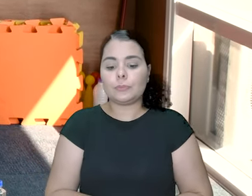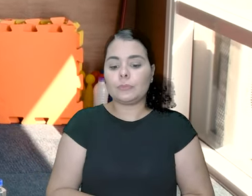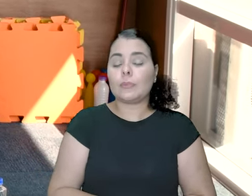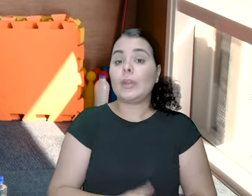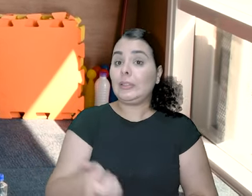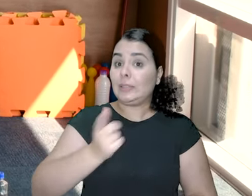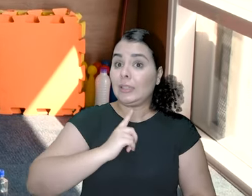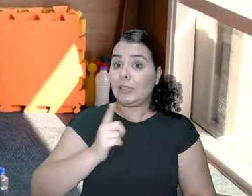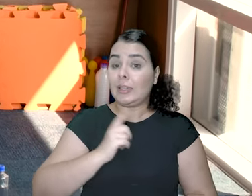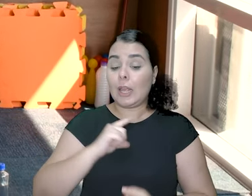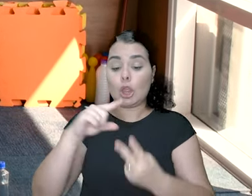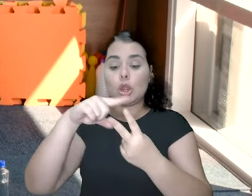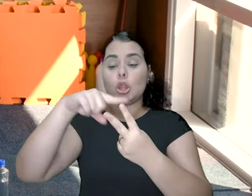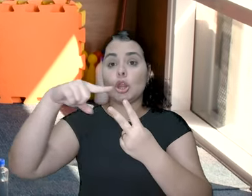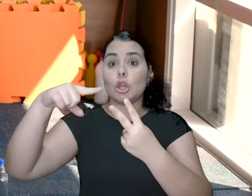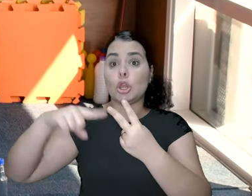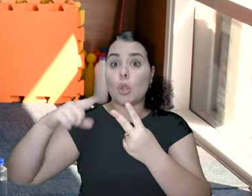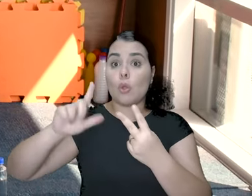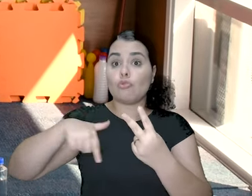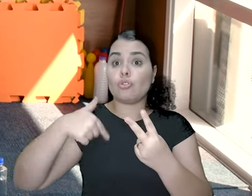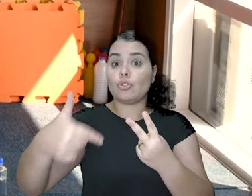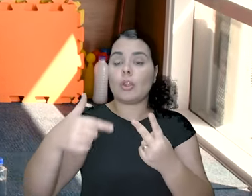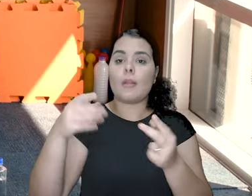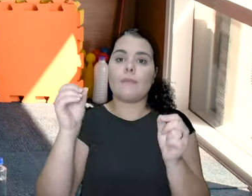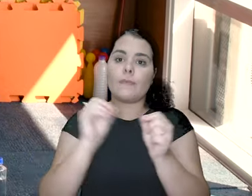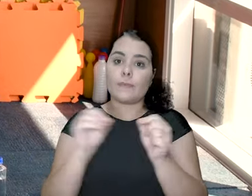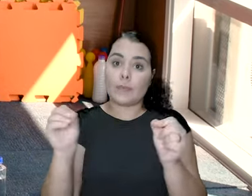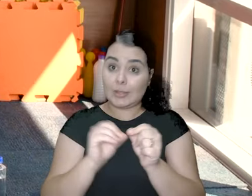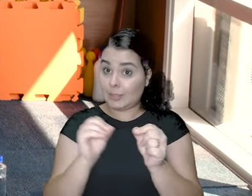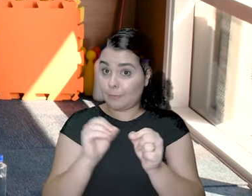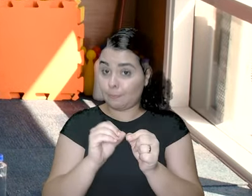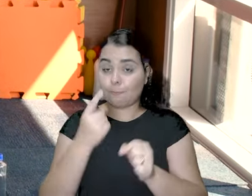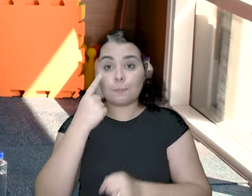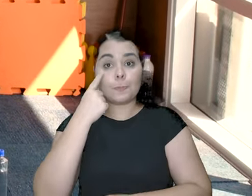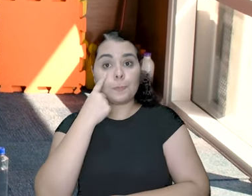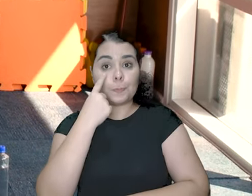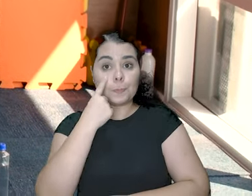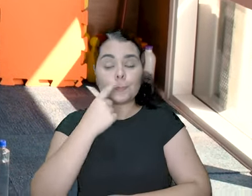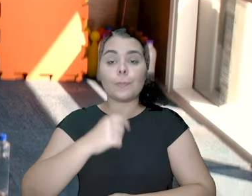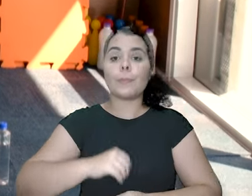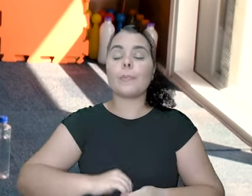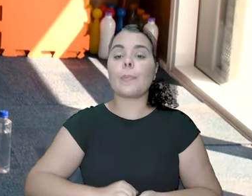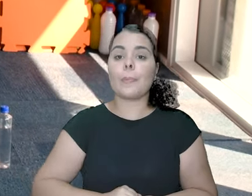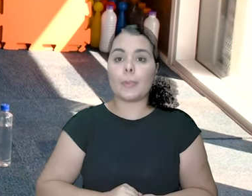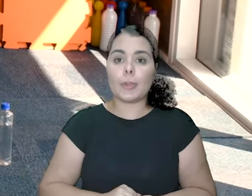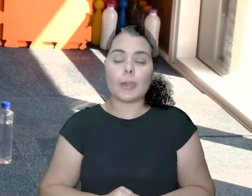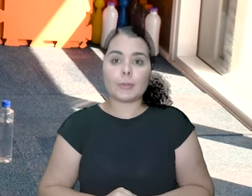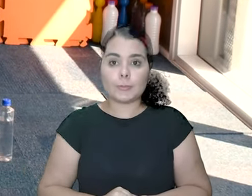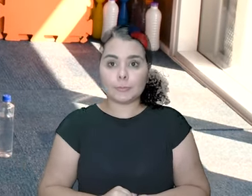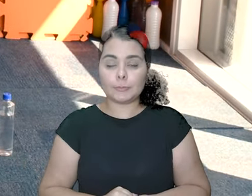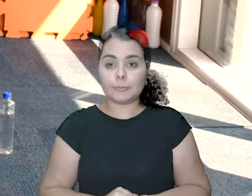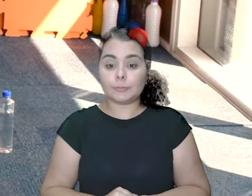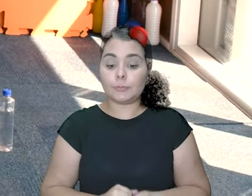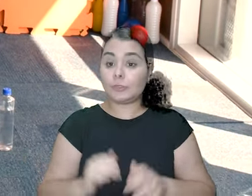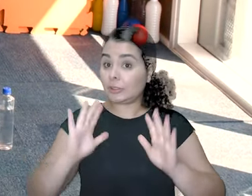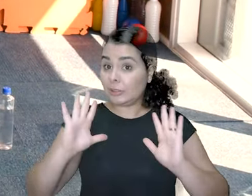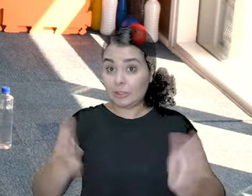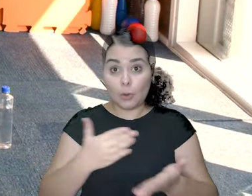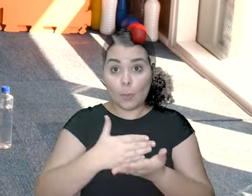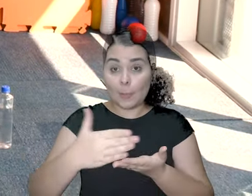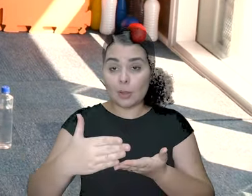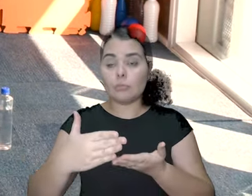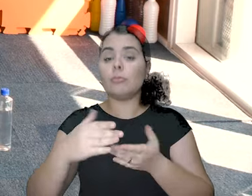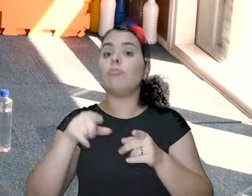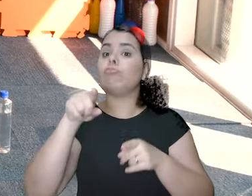Também vai ter duas formas de fazer. Polichinela, a gente vai fazer com o braço sem flexionar. Tá